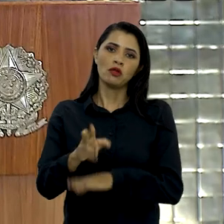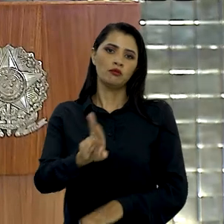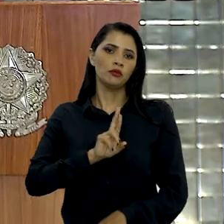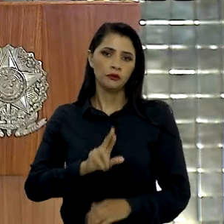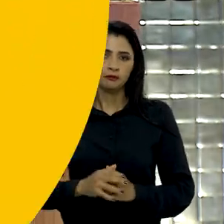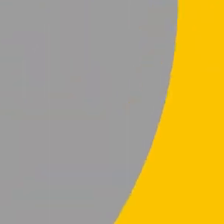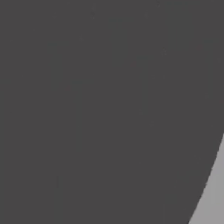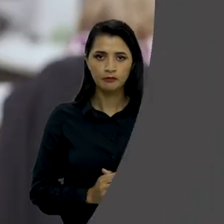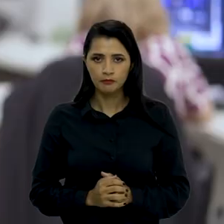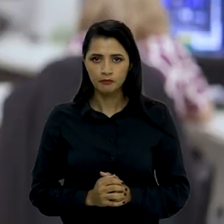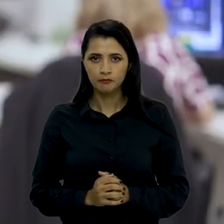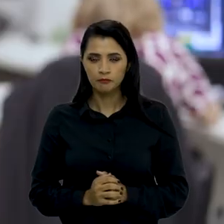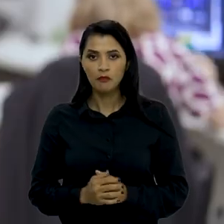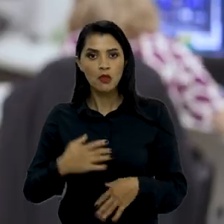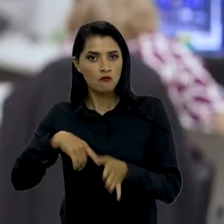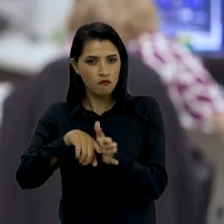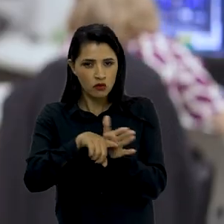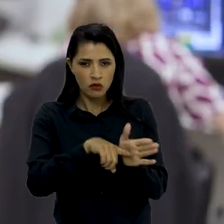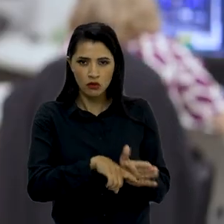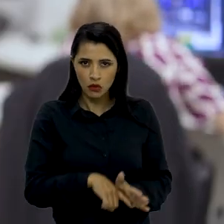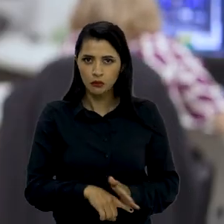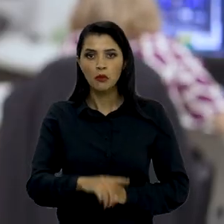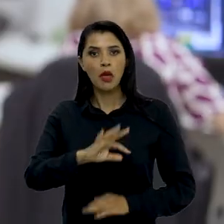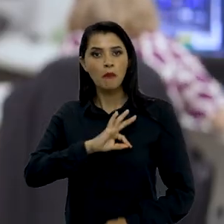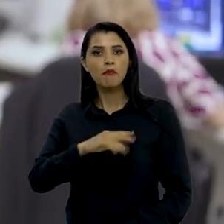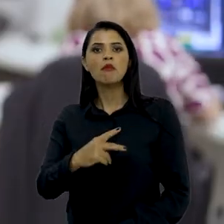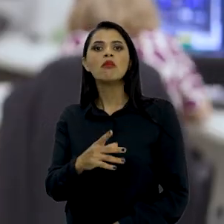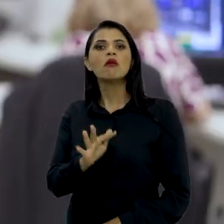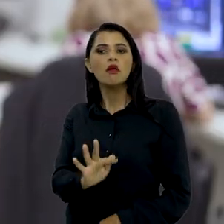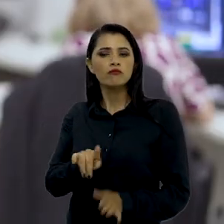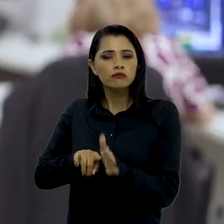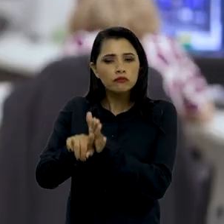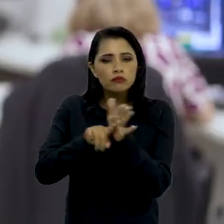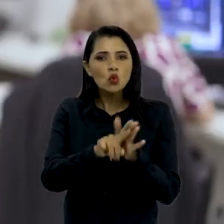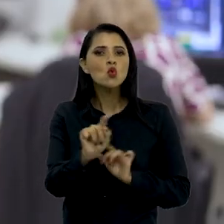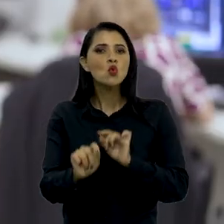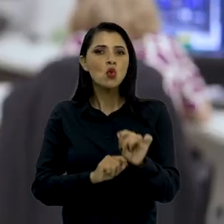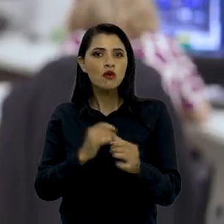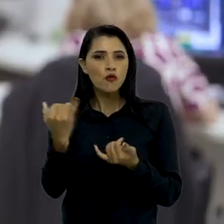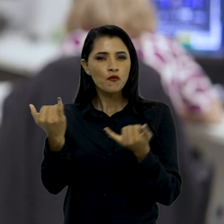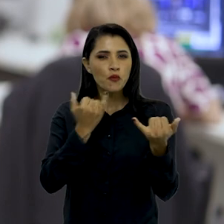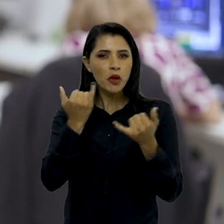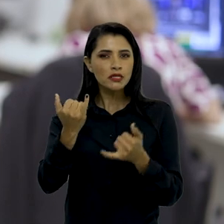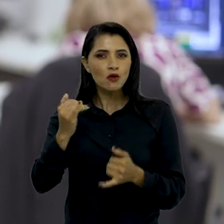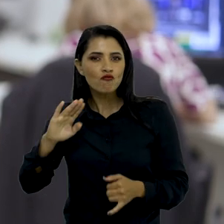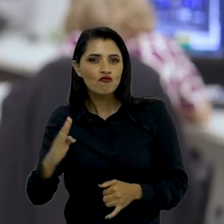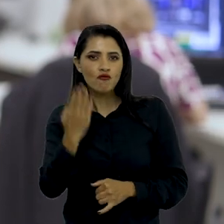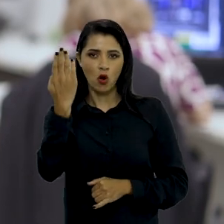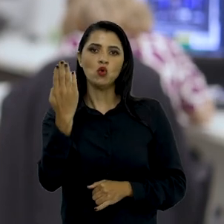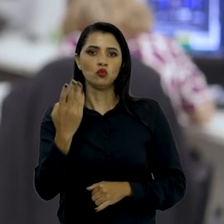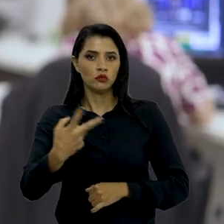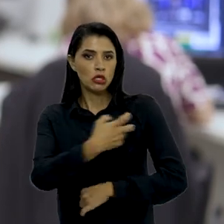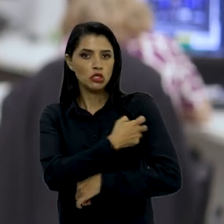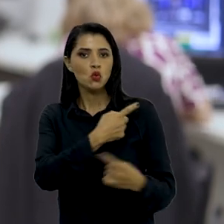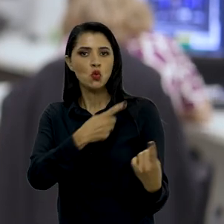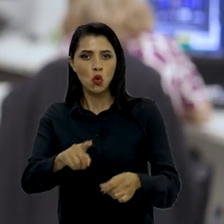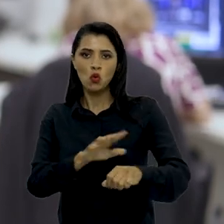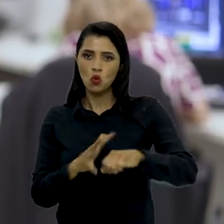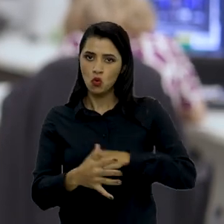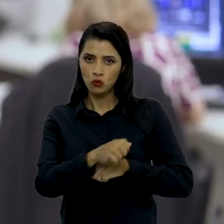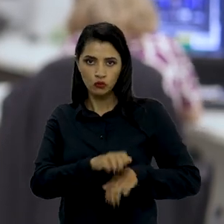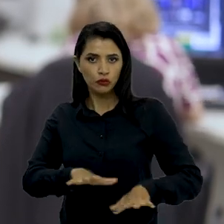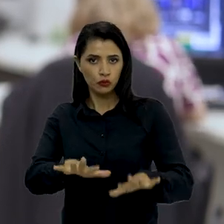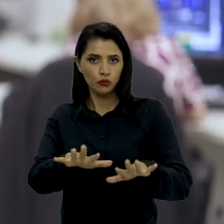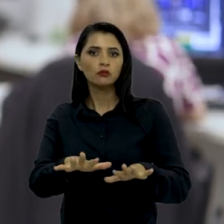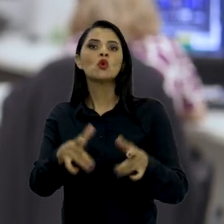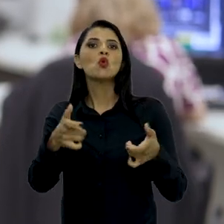encontrar uma solução. Investigação. A Polícia Federal apura a inserção de dados falsos de vacinação contra a